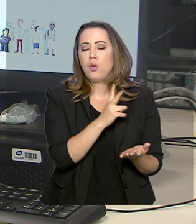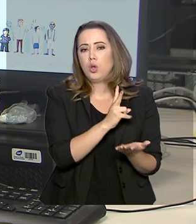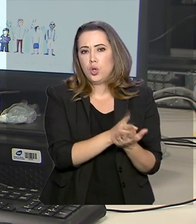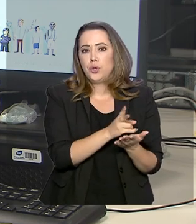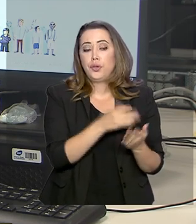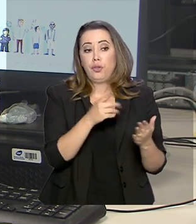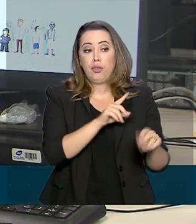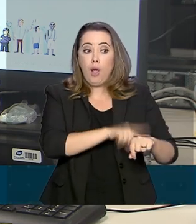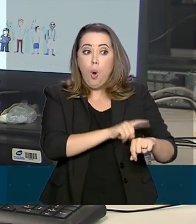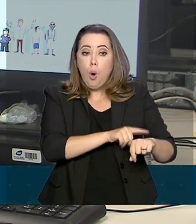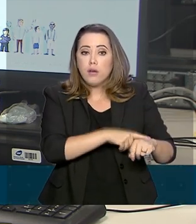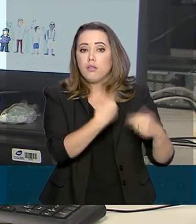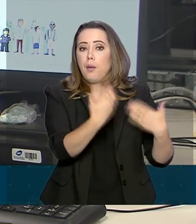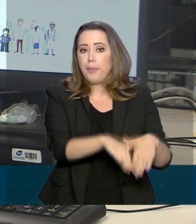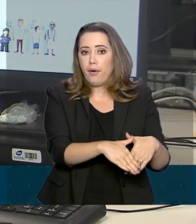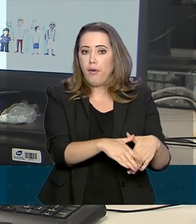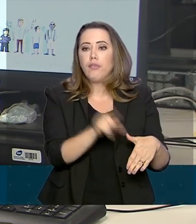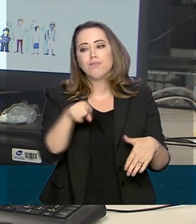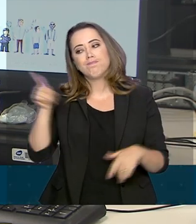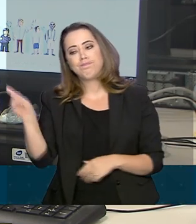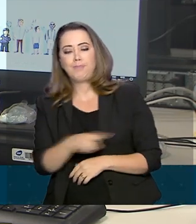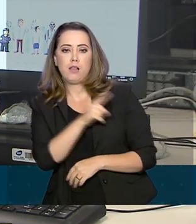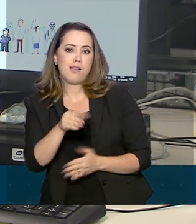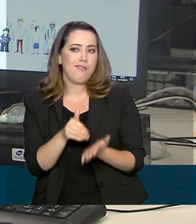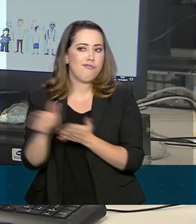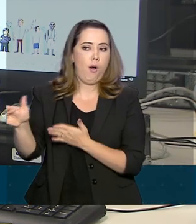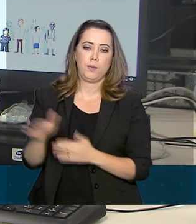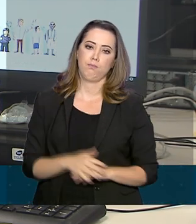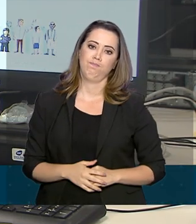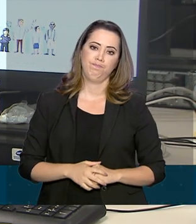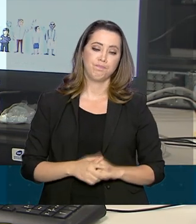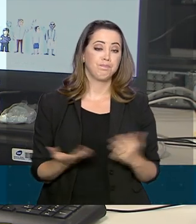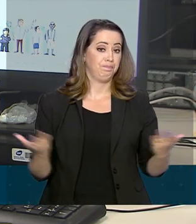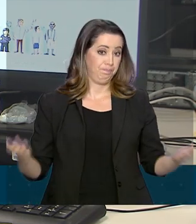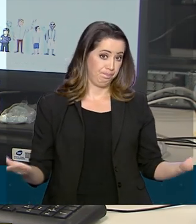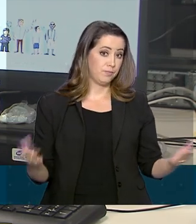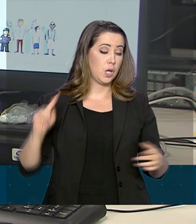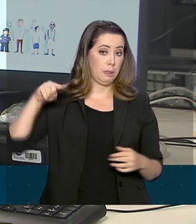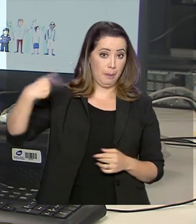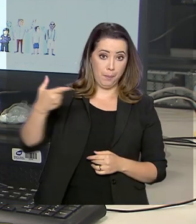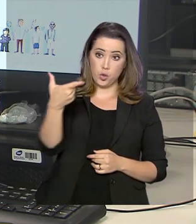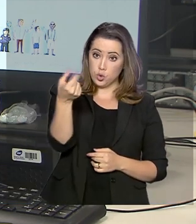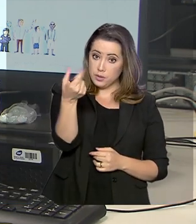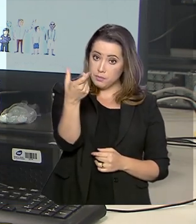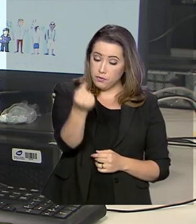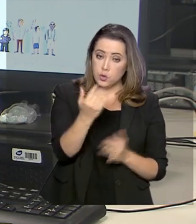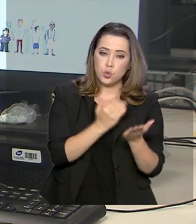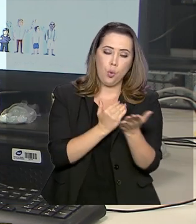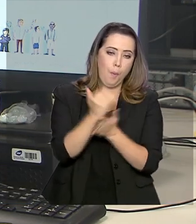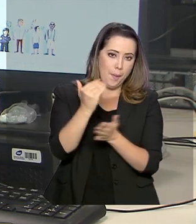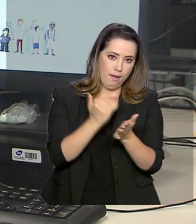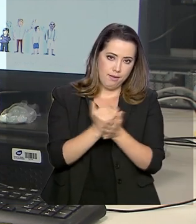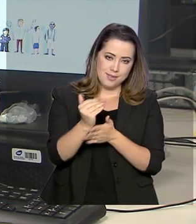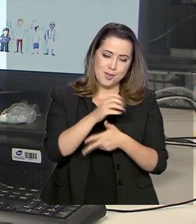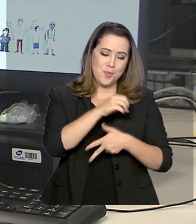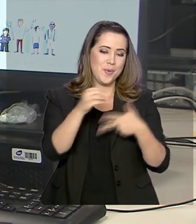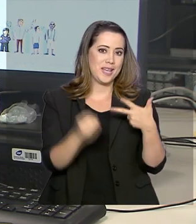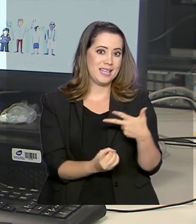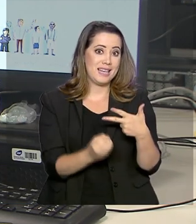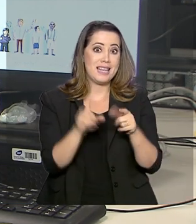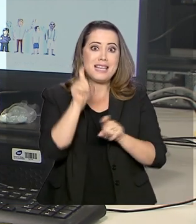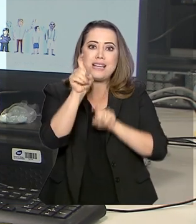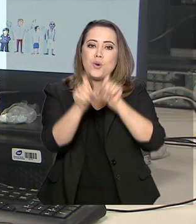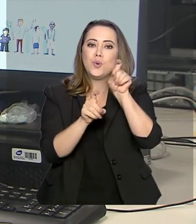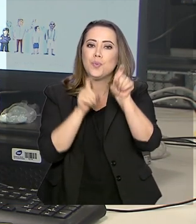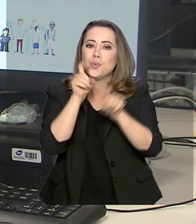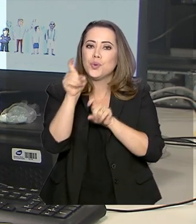do ENEM com todas as provas impressas. A partir de 2020, começa o ENEM digital para 1% dos candidatos.